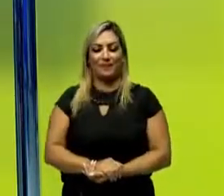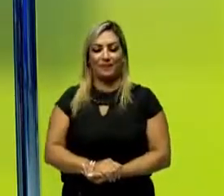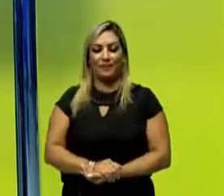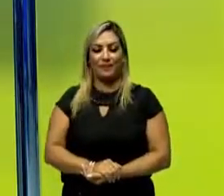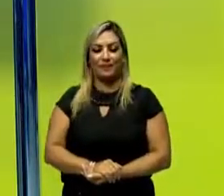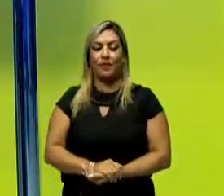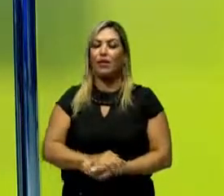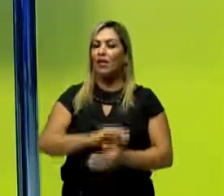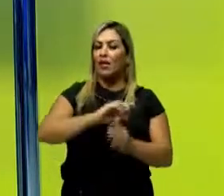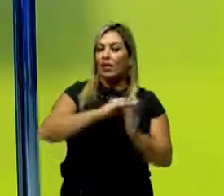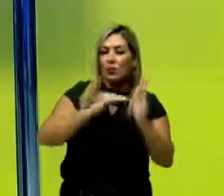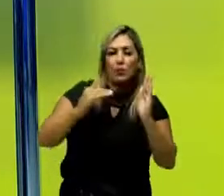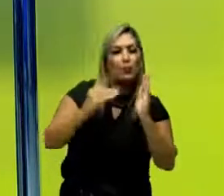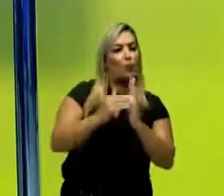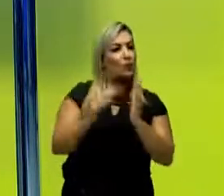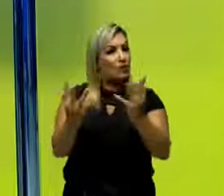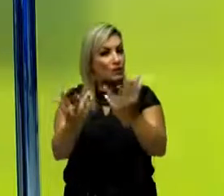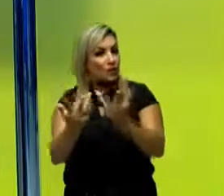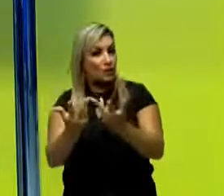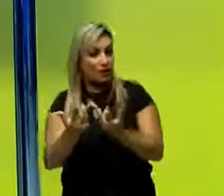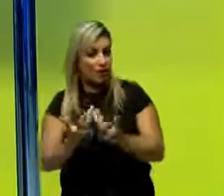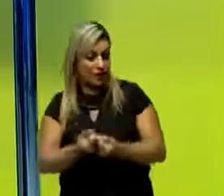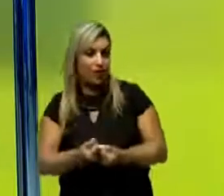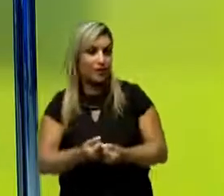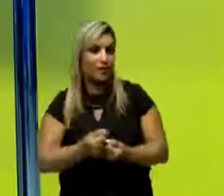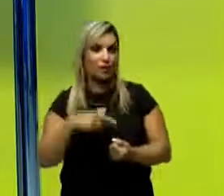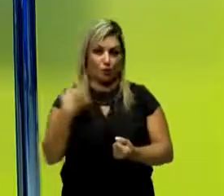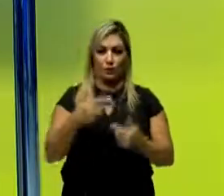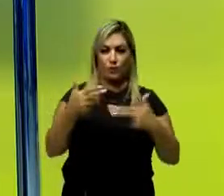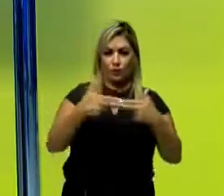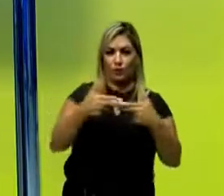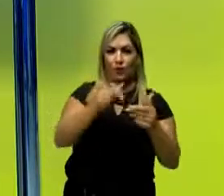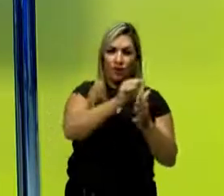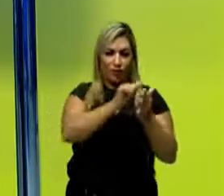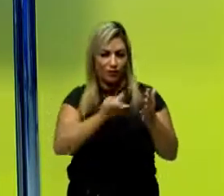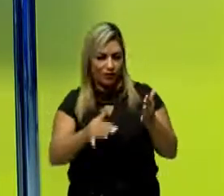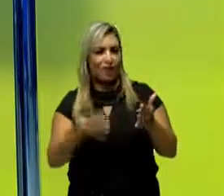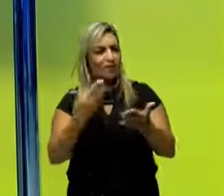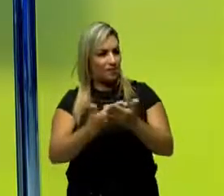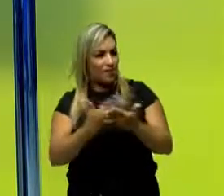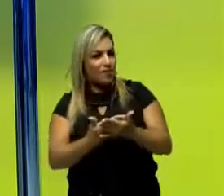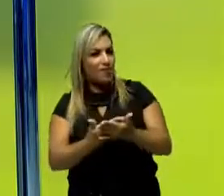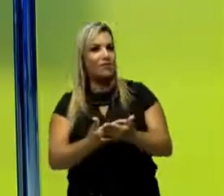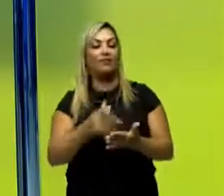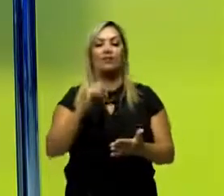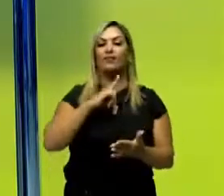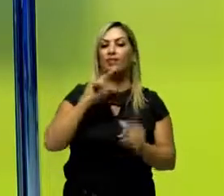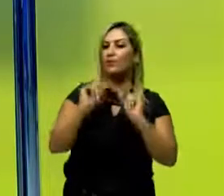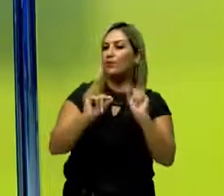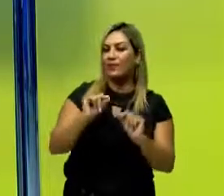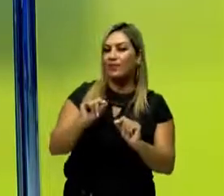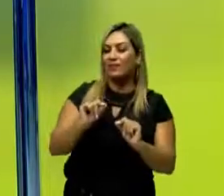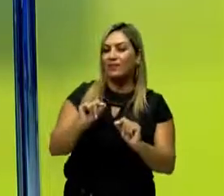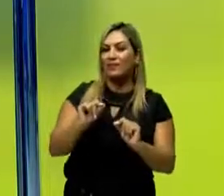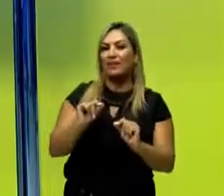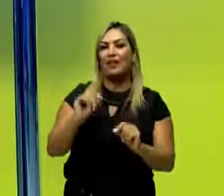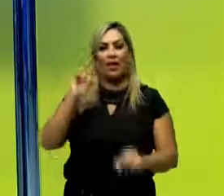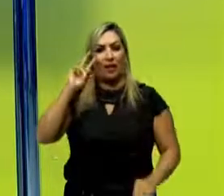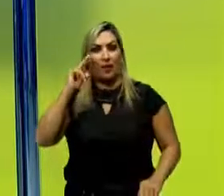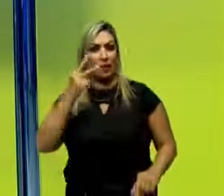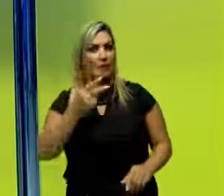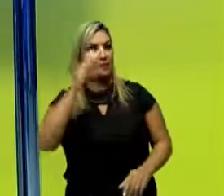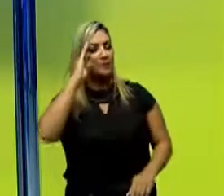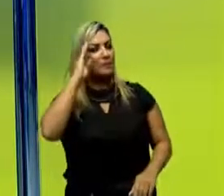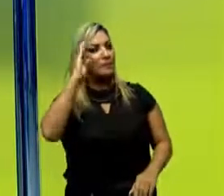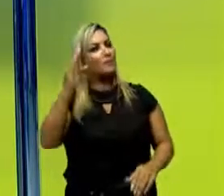Dentre todas as habilidades que nós vamos trabalhar aqui na nossa aula, nós temos a de reconhecer